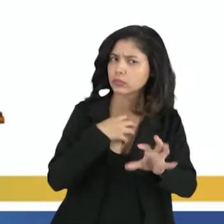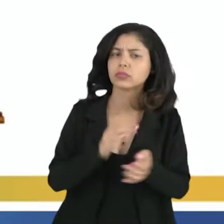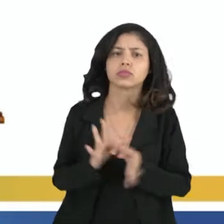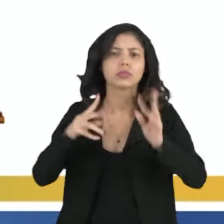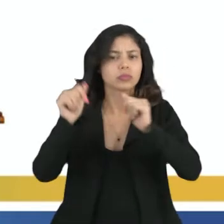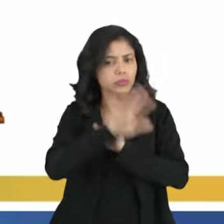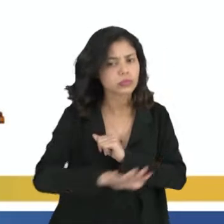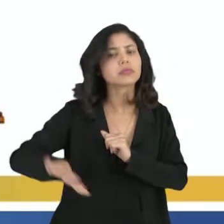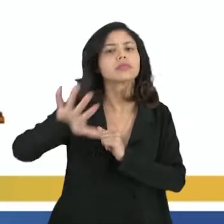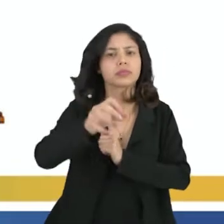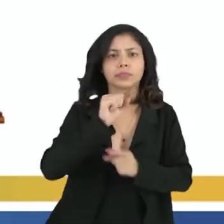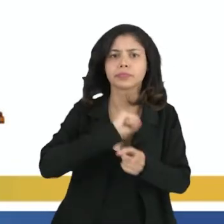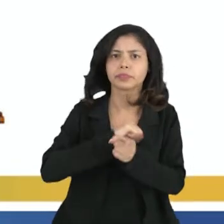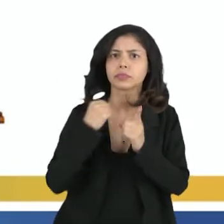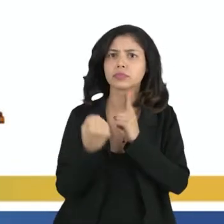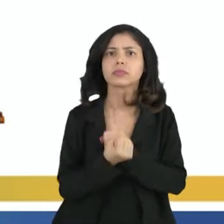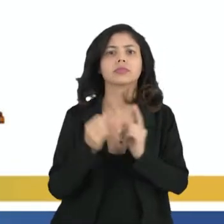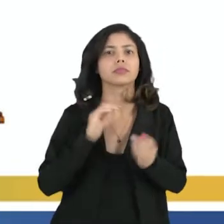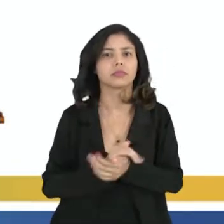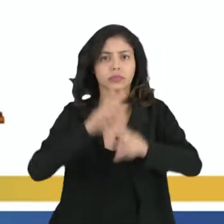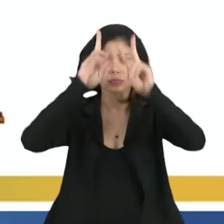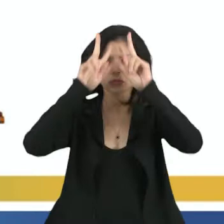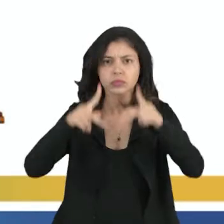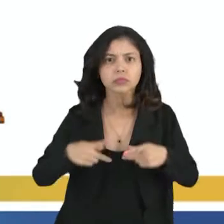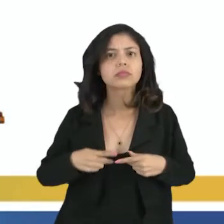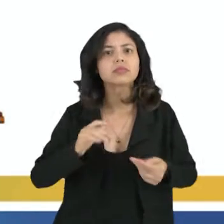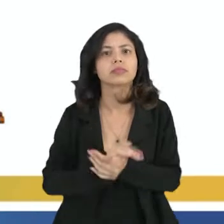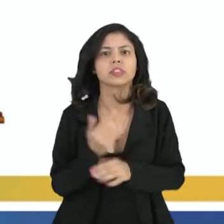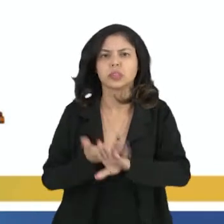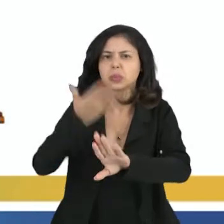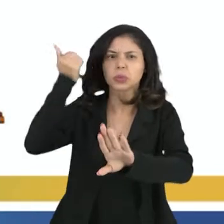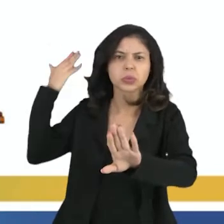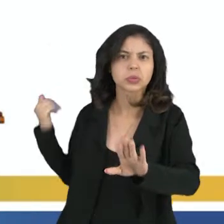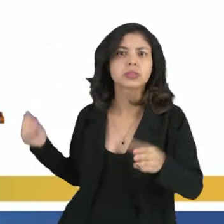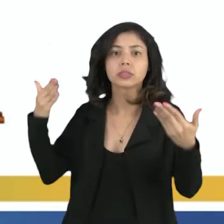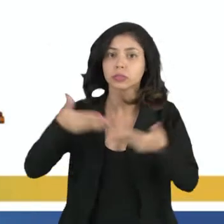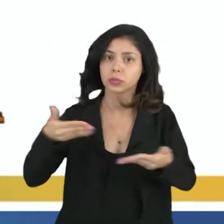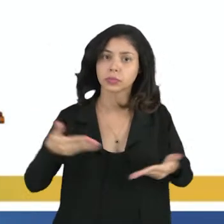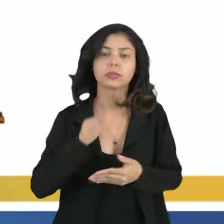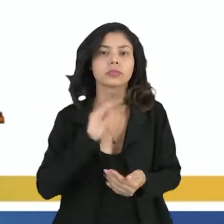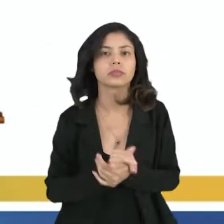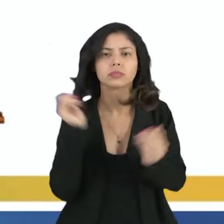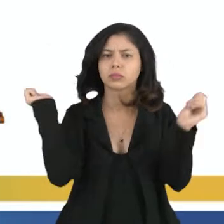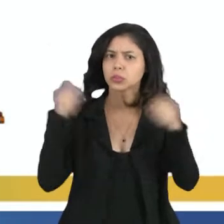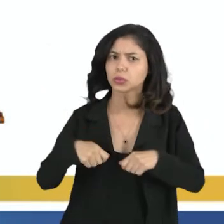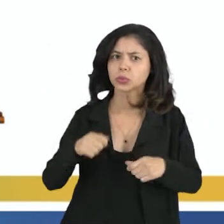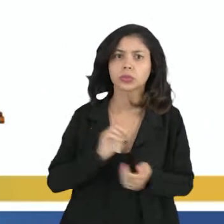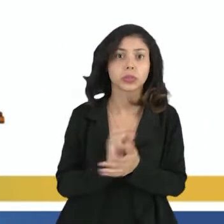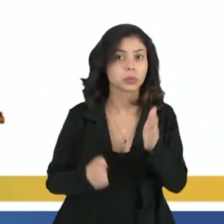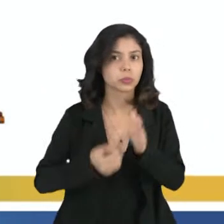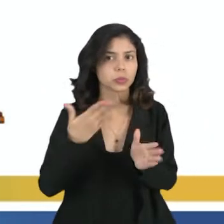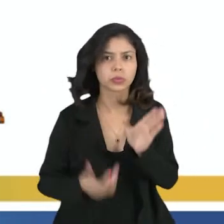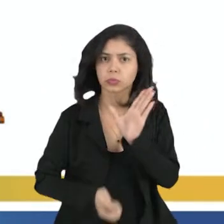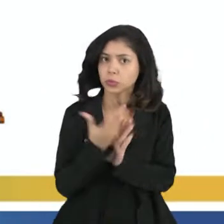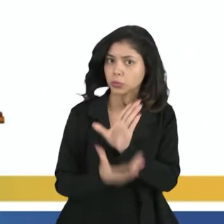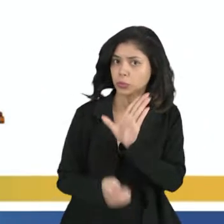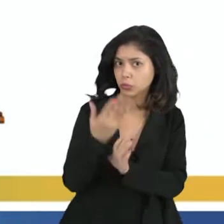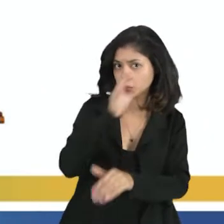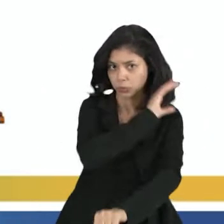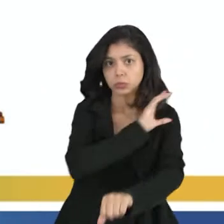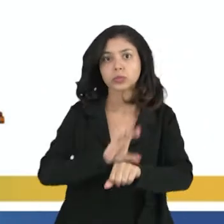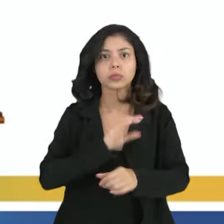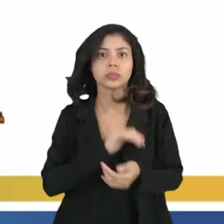todas as sociedades humanas, das mais antigas às da atualidade, possuem e produzem cultura.